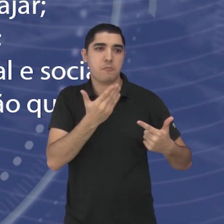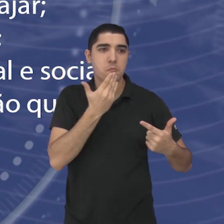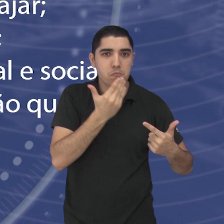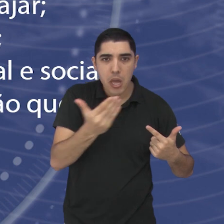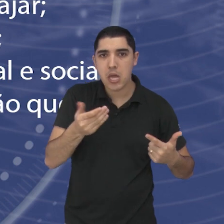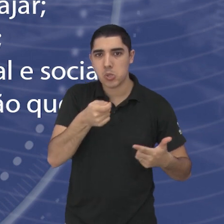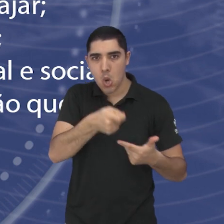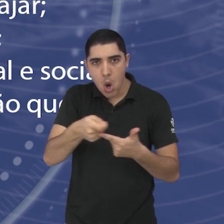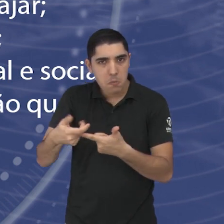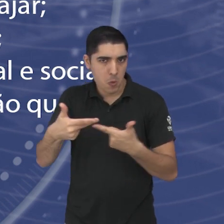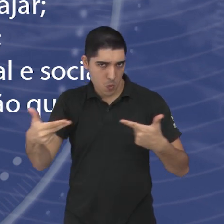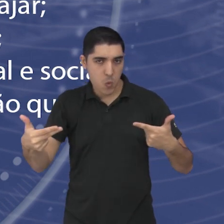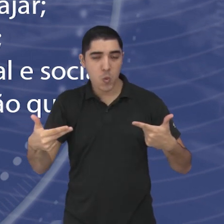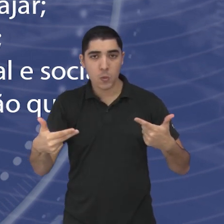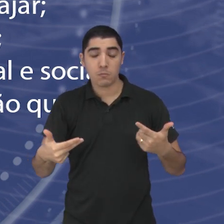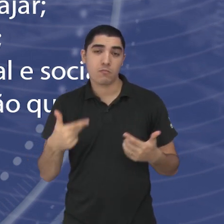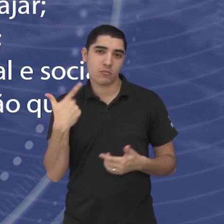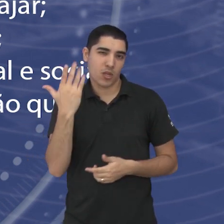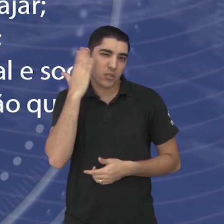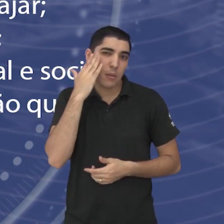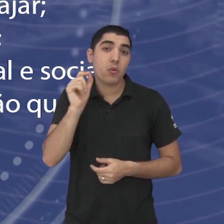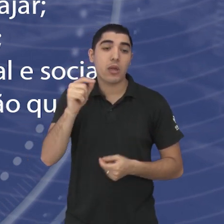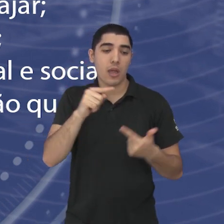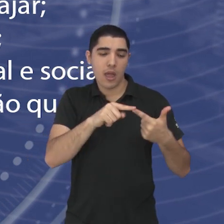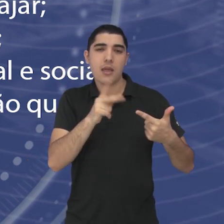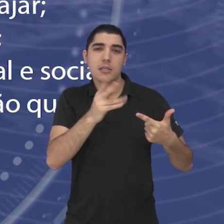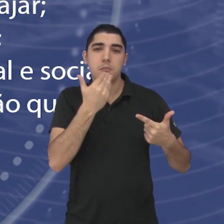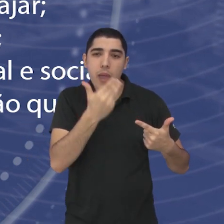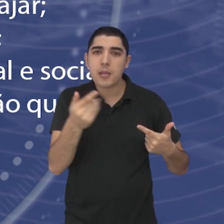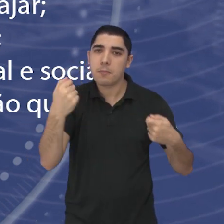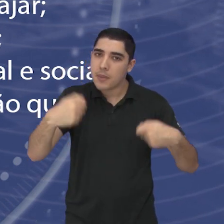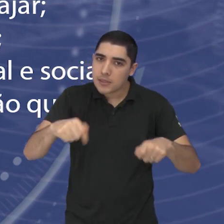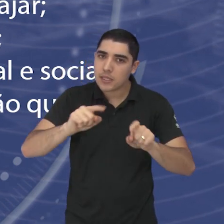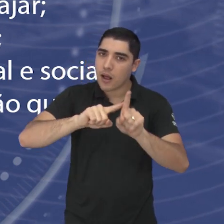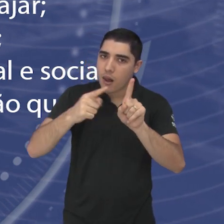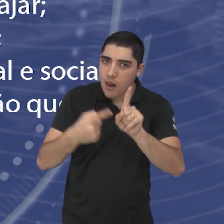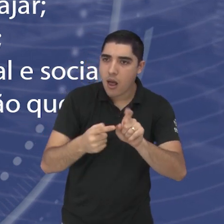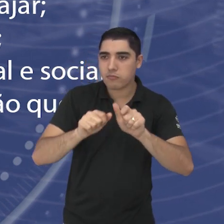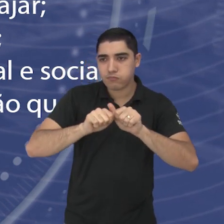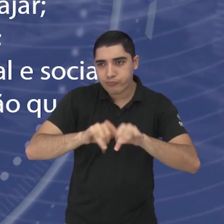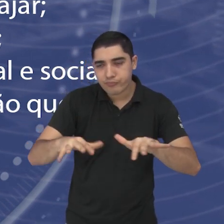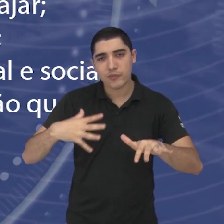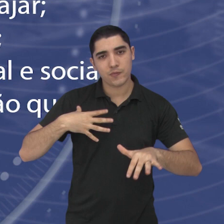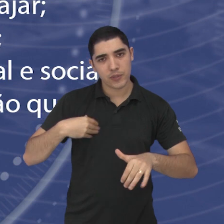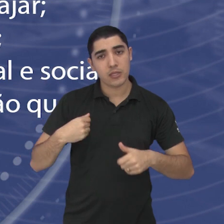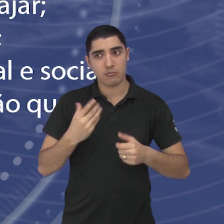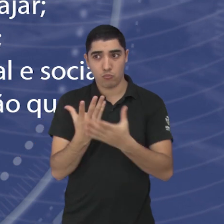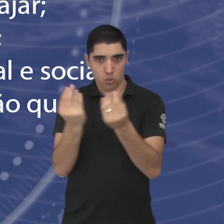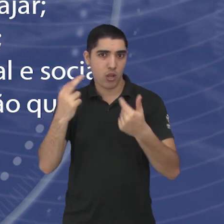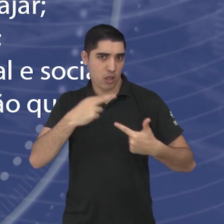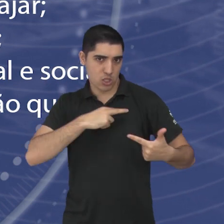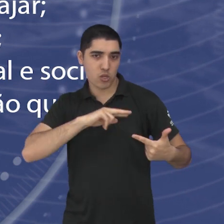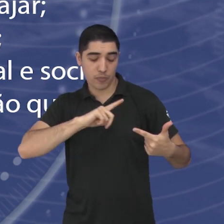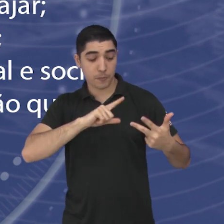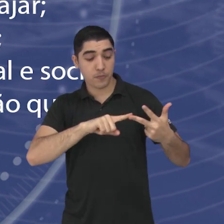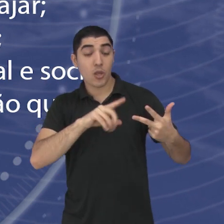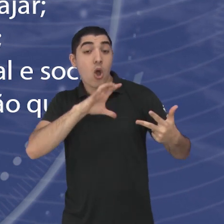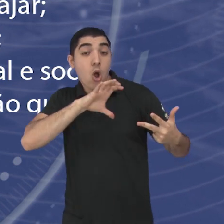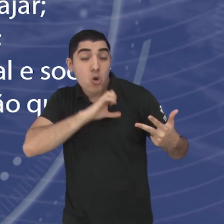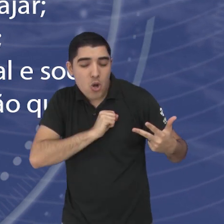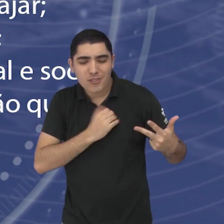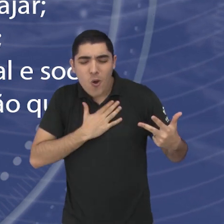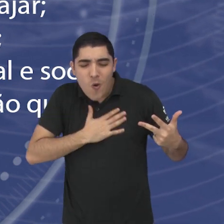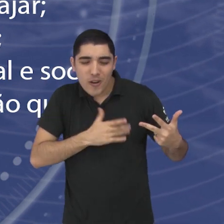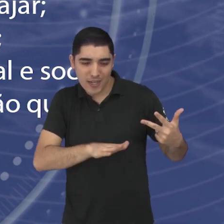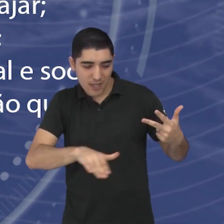comentou no começo, né, de você ter, de procriar, ter vários filhos, muitas religiões pregam isso. Gostar de crianças,